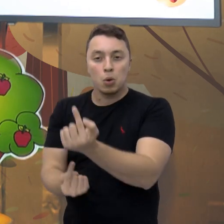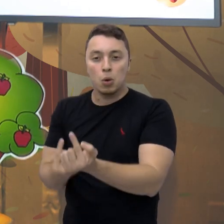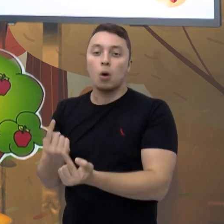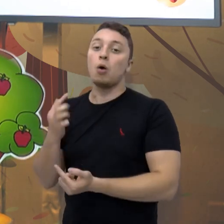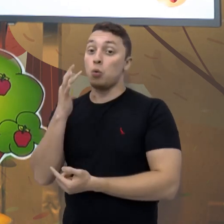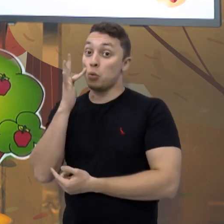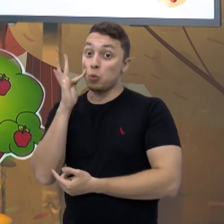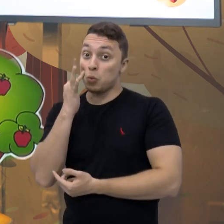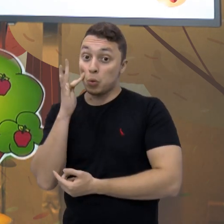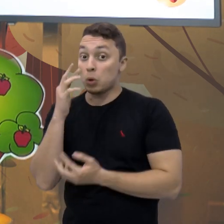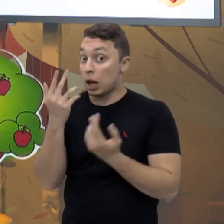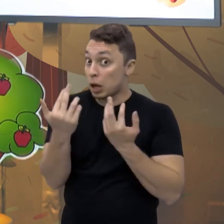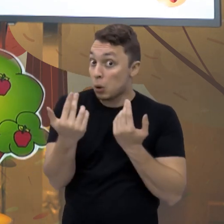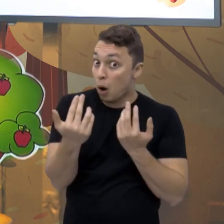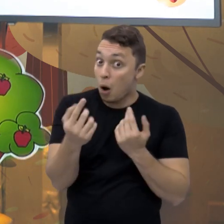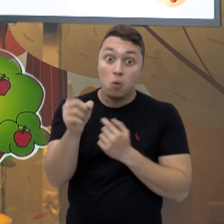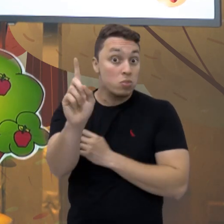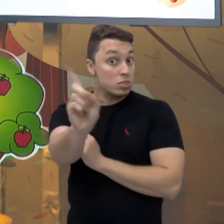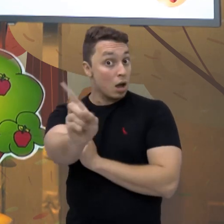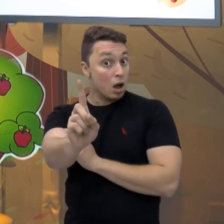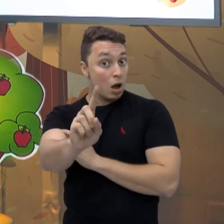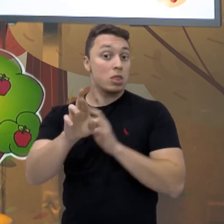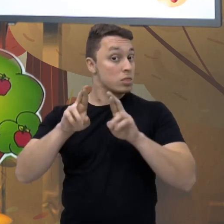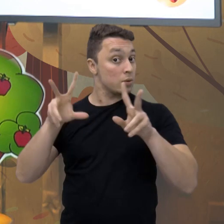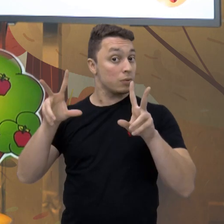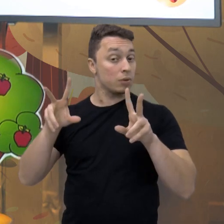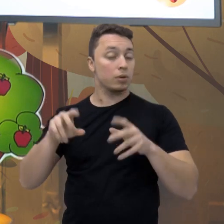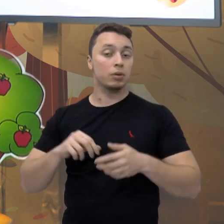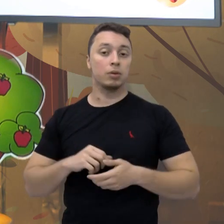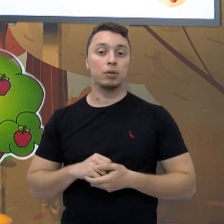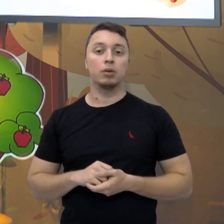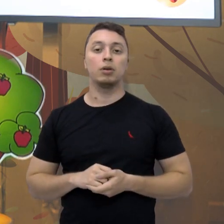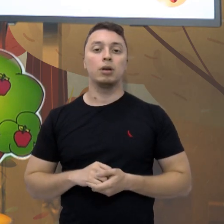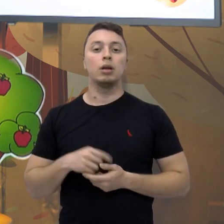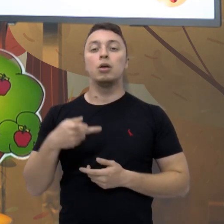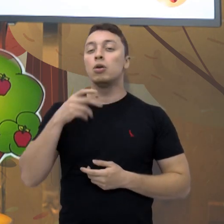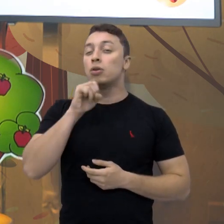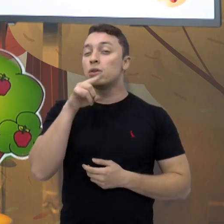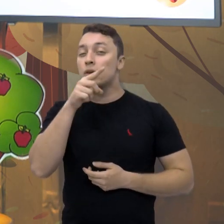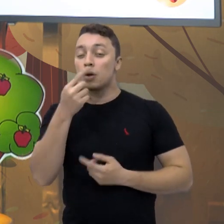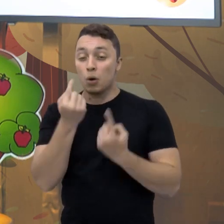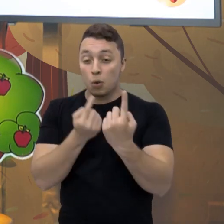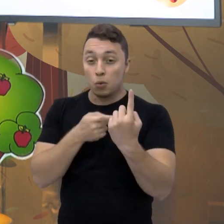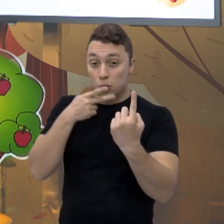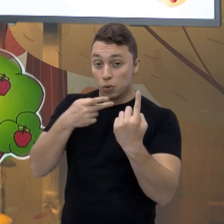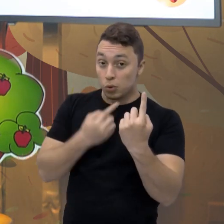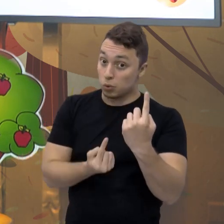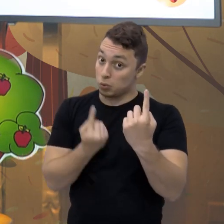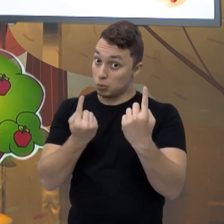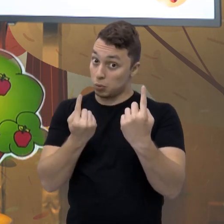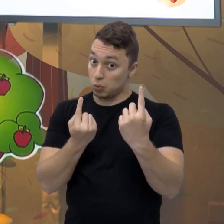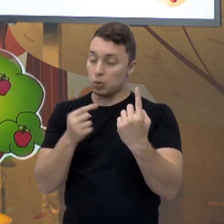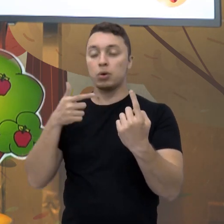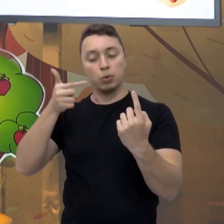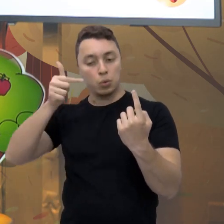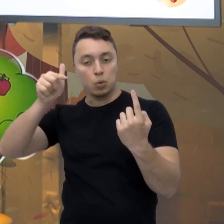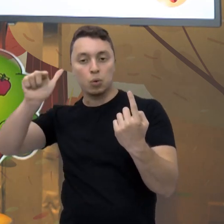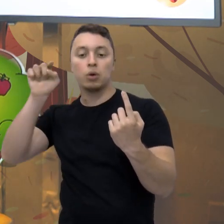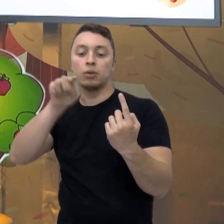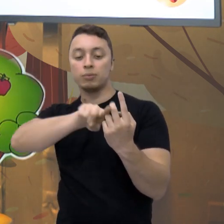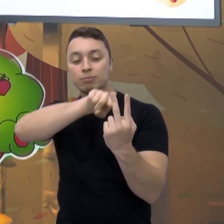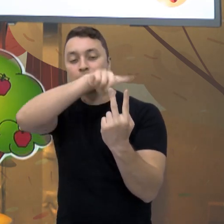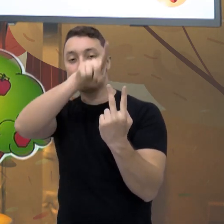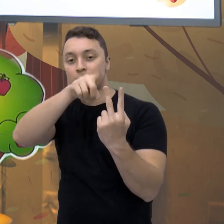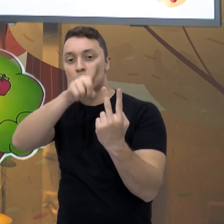que ser outra fruta diferente. Se alguém já falou uma fruta, então ele vai pensar em outra fruta. E aí, se você conseguir colocar o nome de cinco